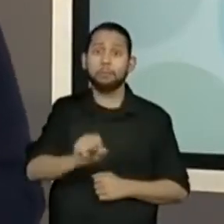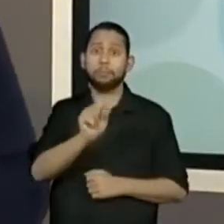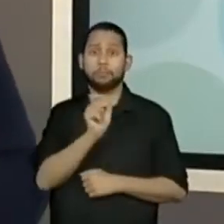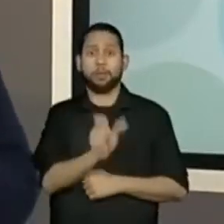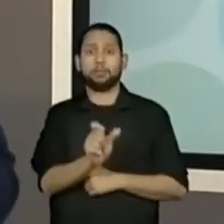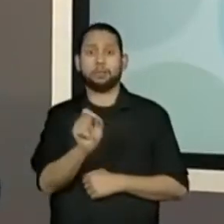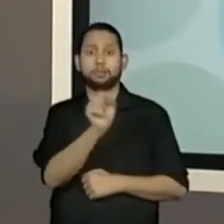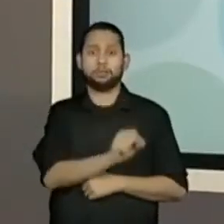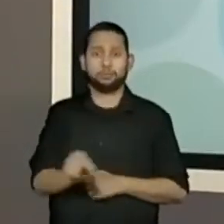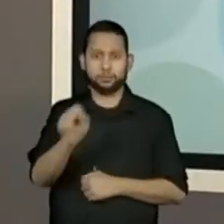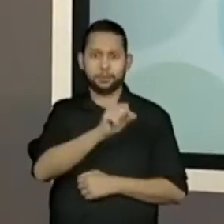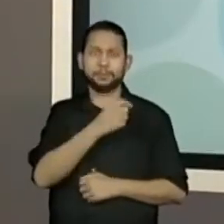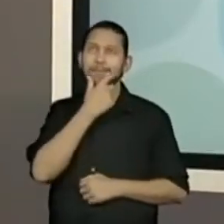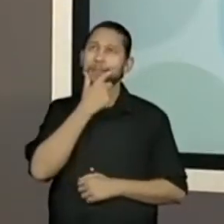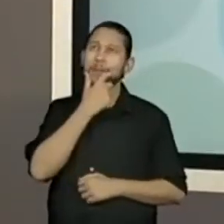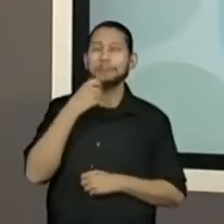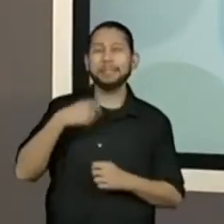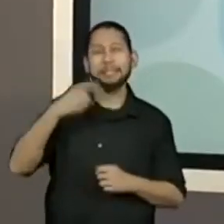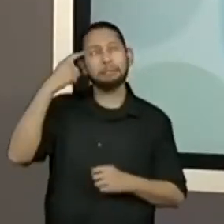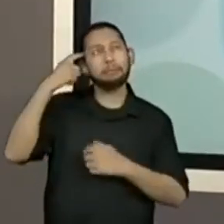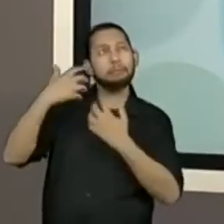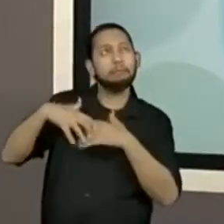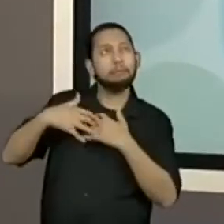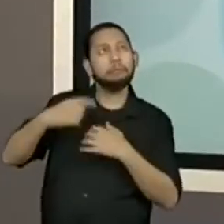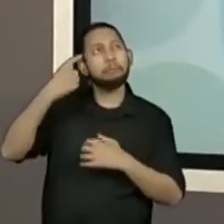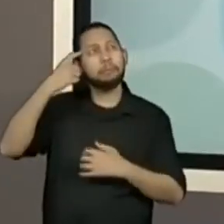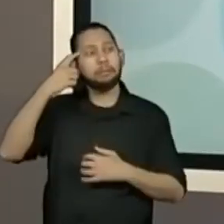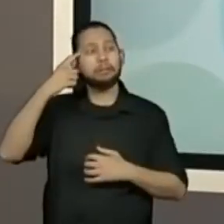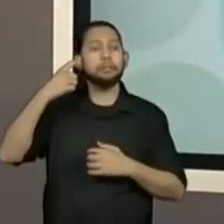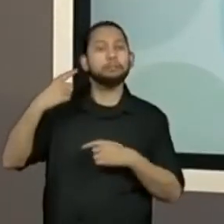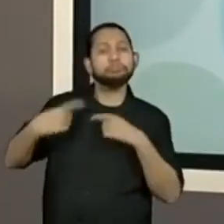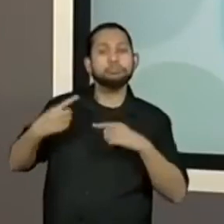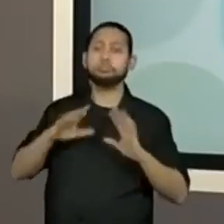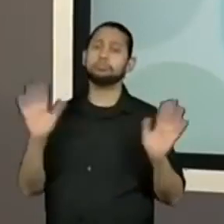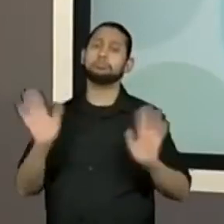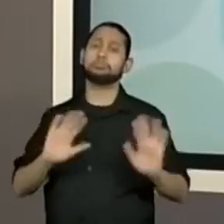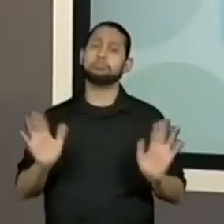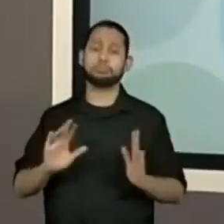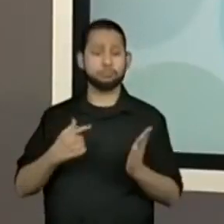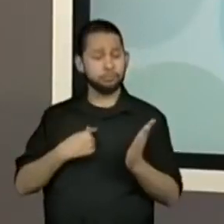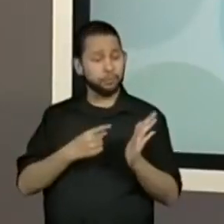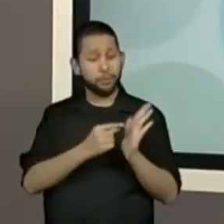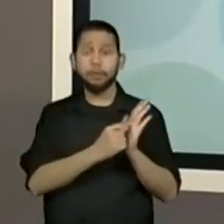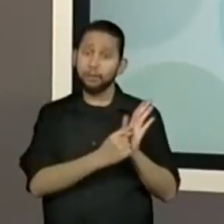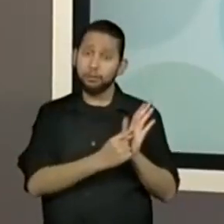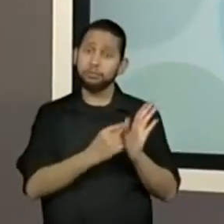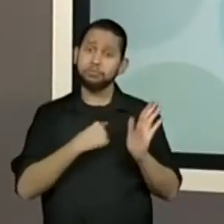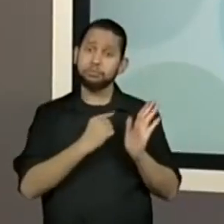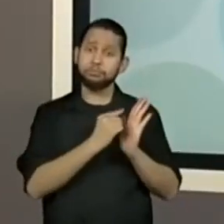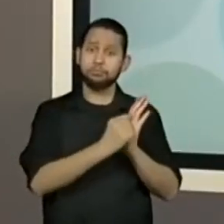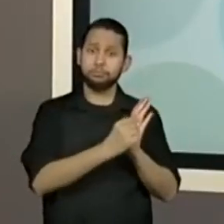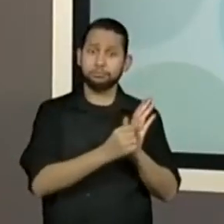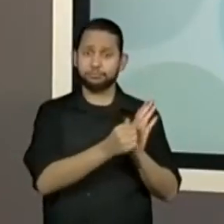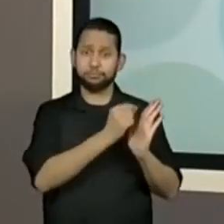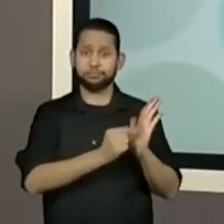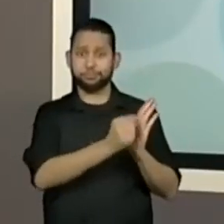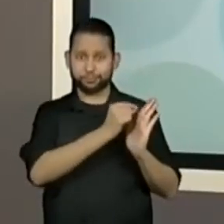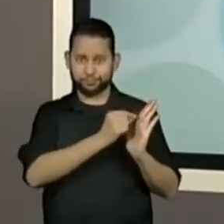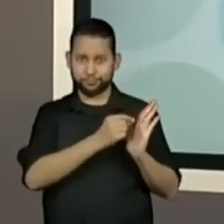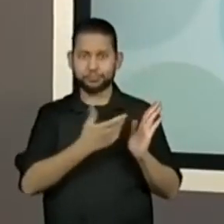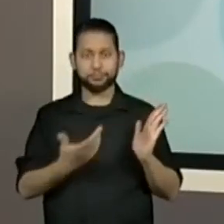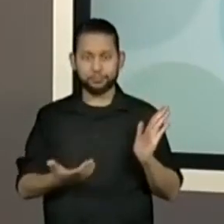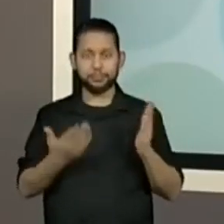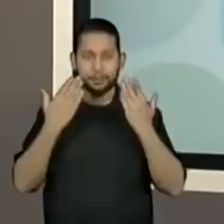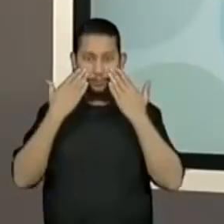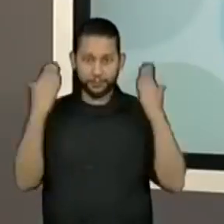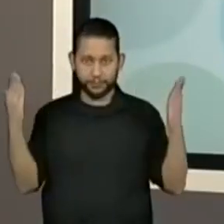precisa ter deduções, você não precisa chegar a uma conclusão, você vai retirar a informação que está clara no texto. E